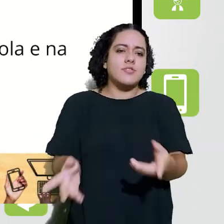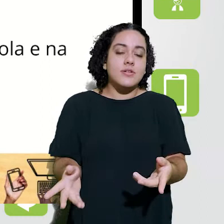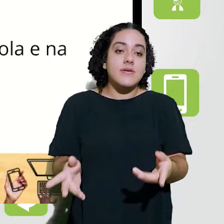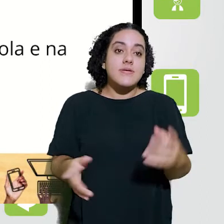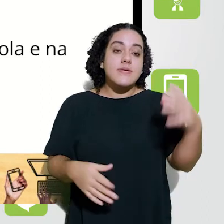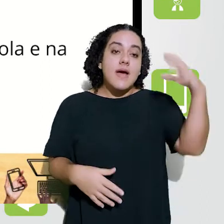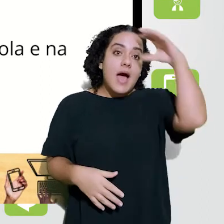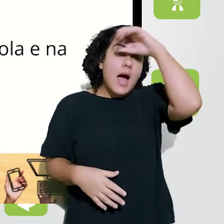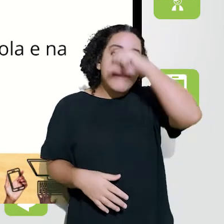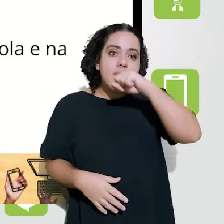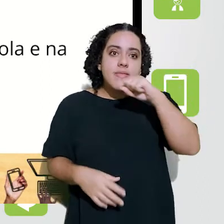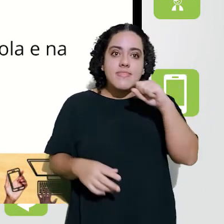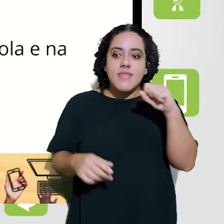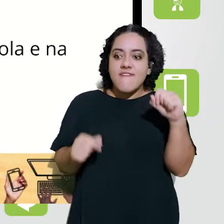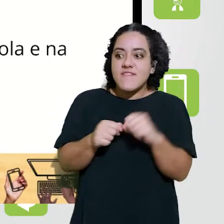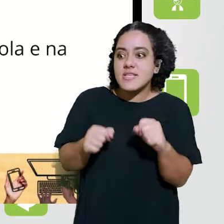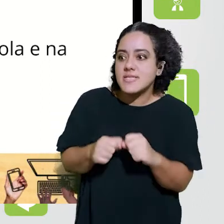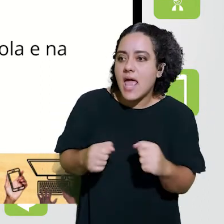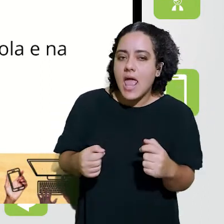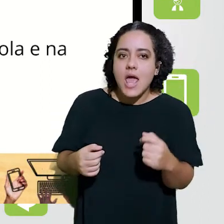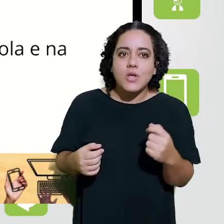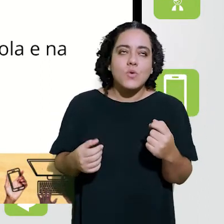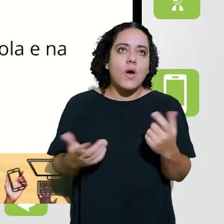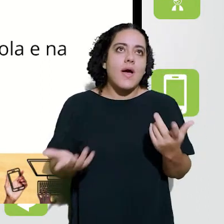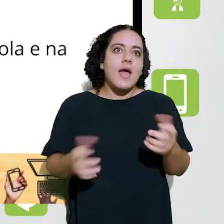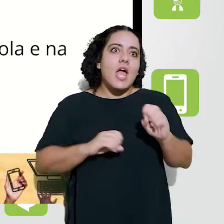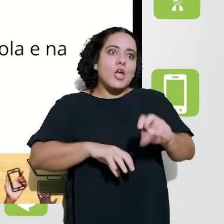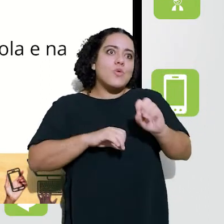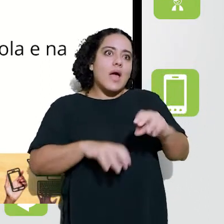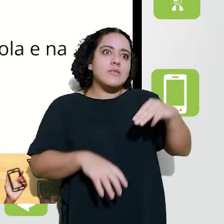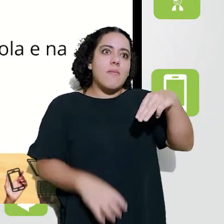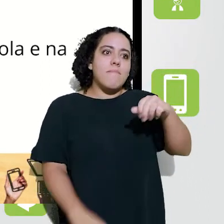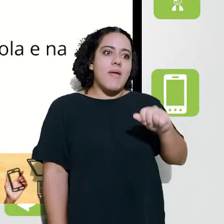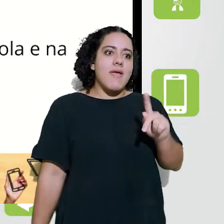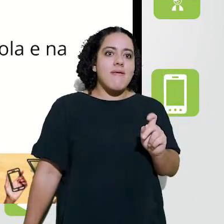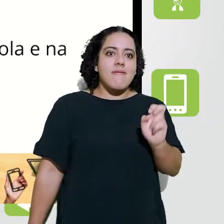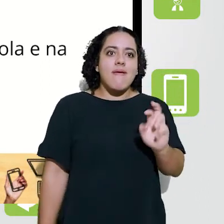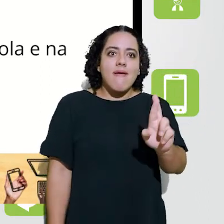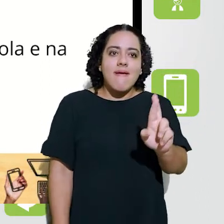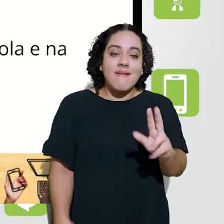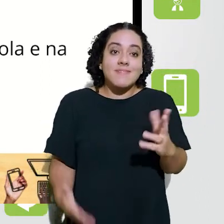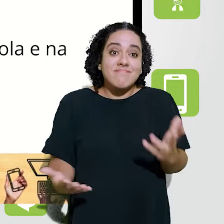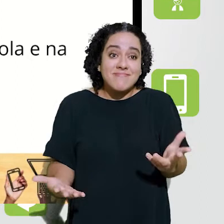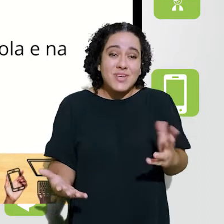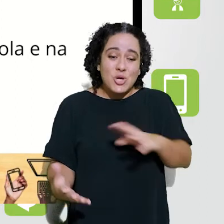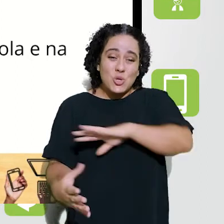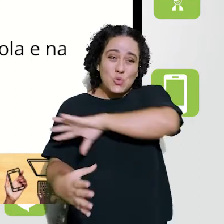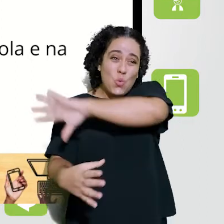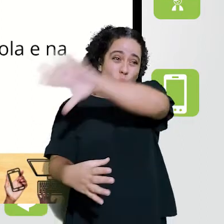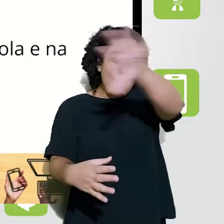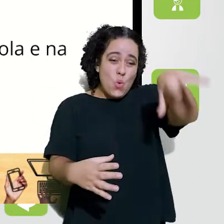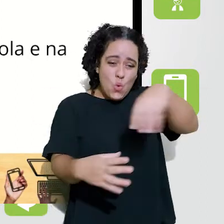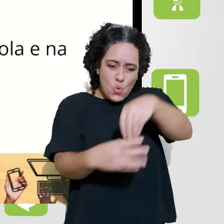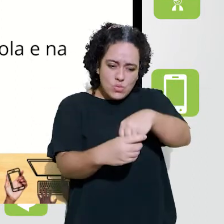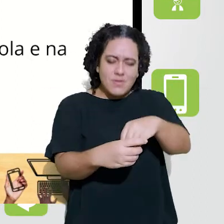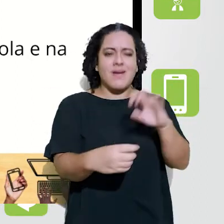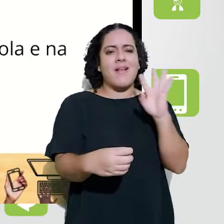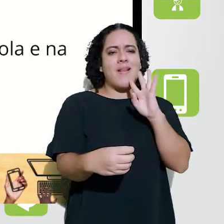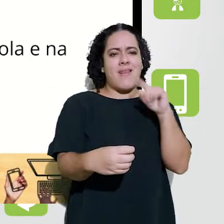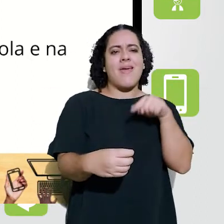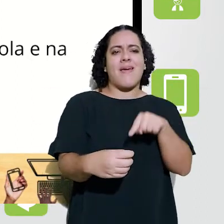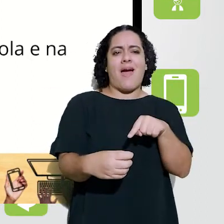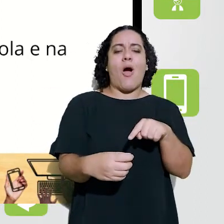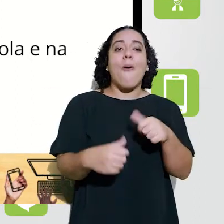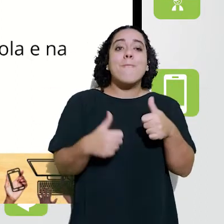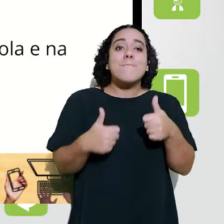virtualidade, sincronicidade, aprender, ver, fazendo, educação maker, né? Tudo